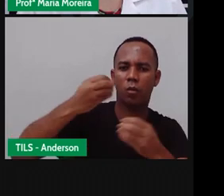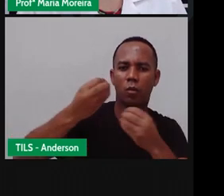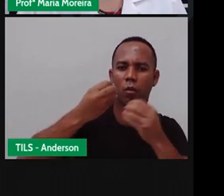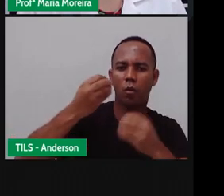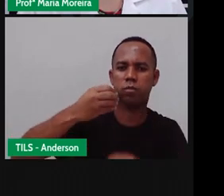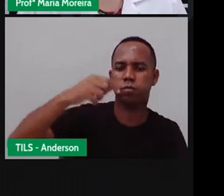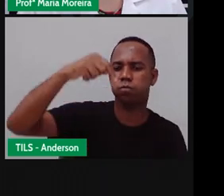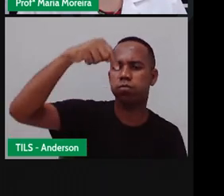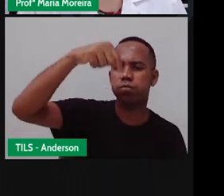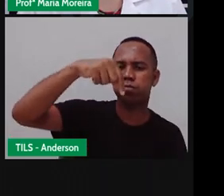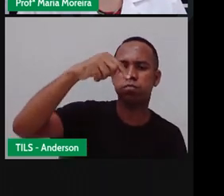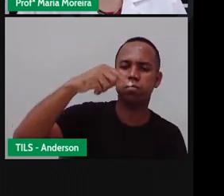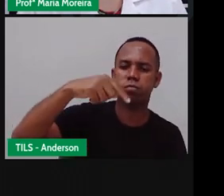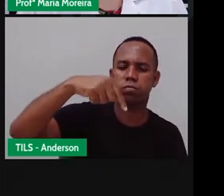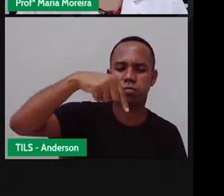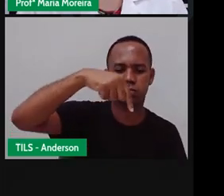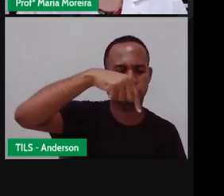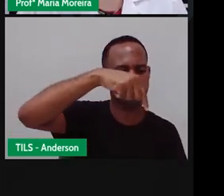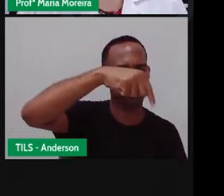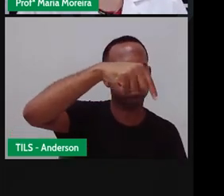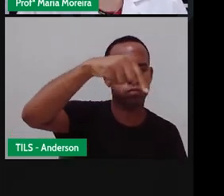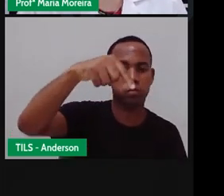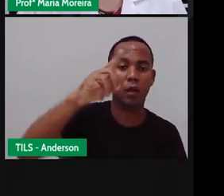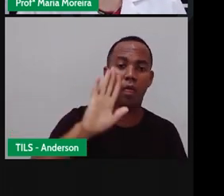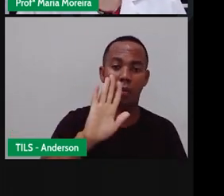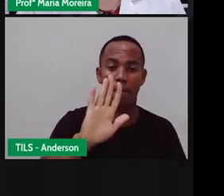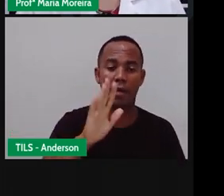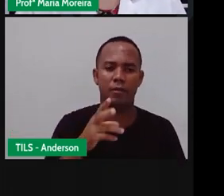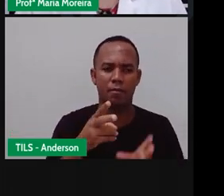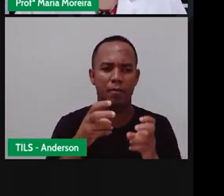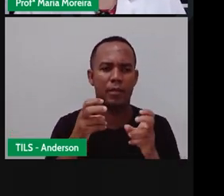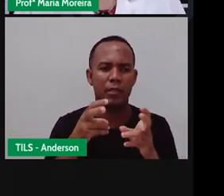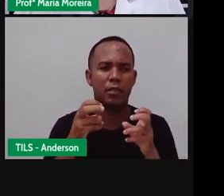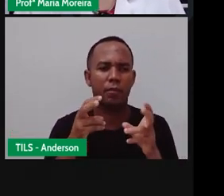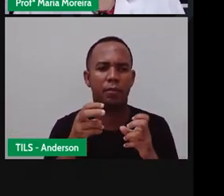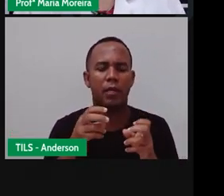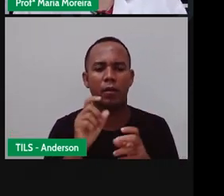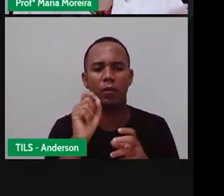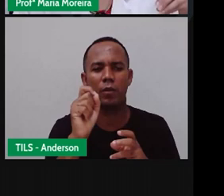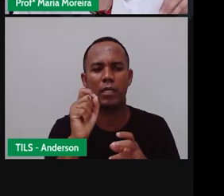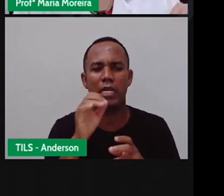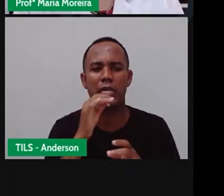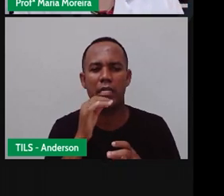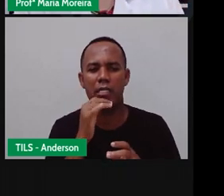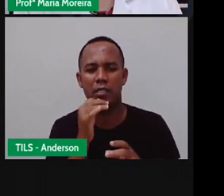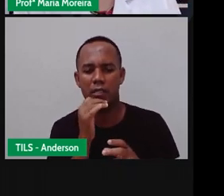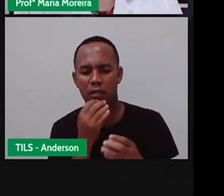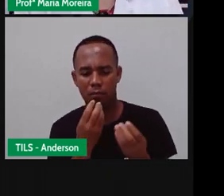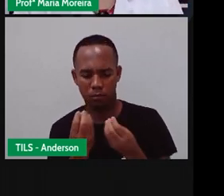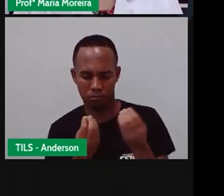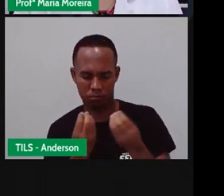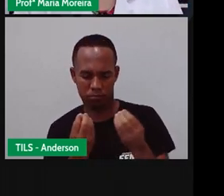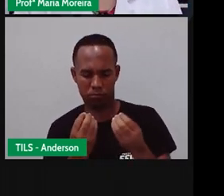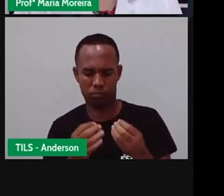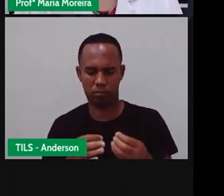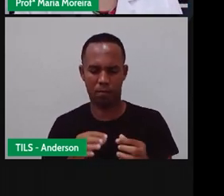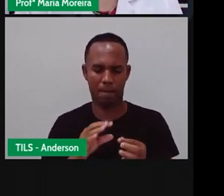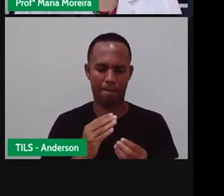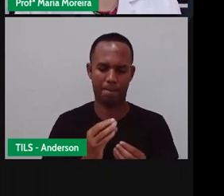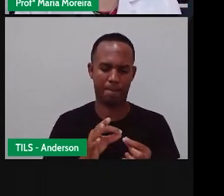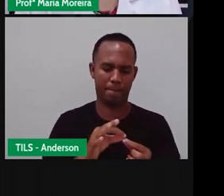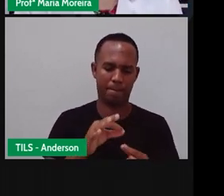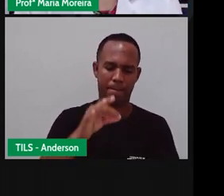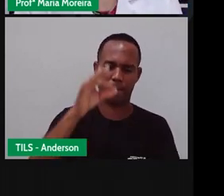acordo com a sua própria sombra. Em seguida, percebeu que, ao fincar uma vareta no chão, no sentido